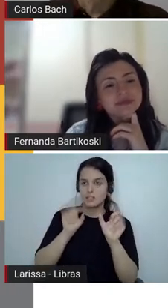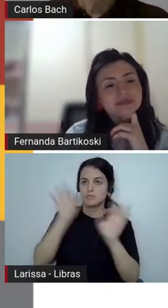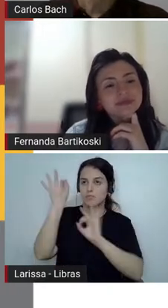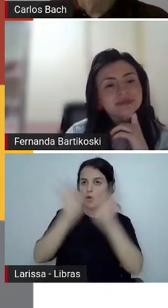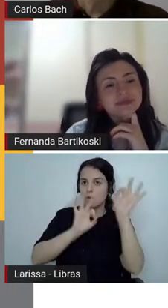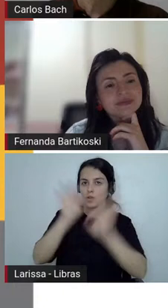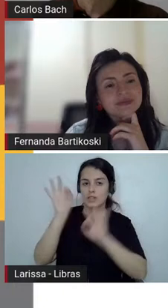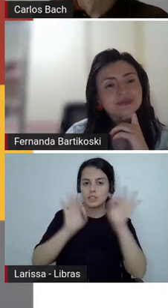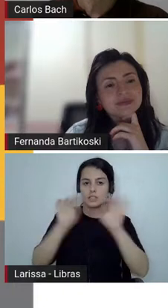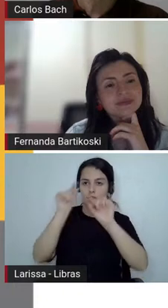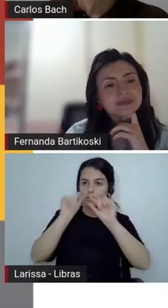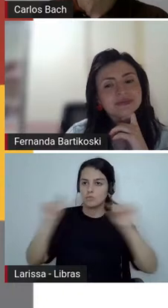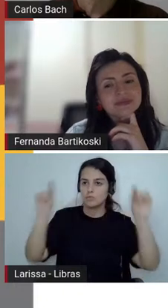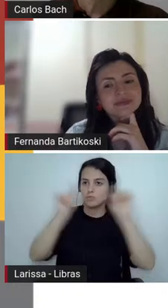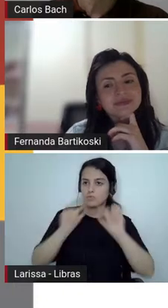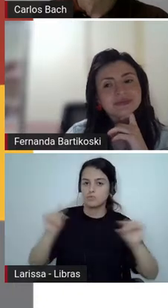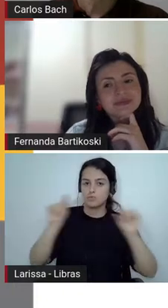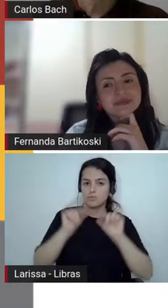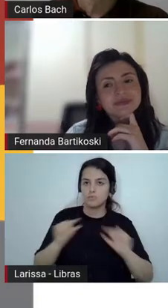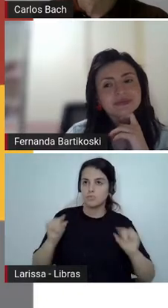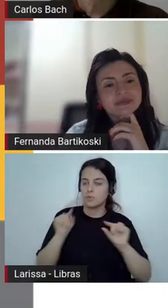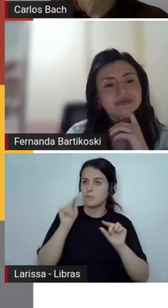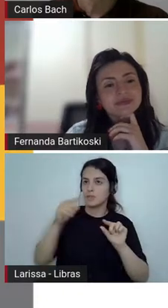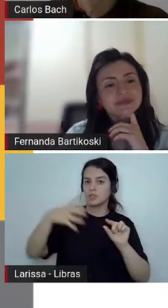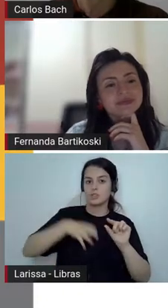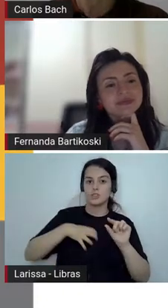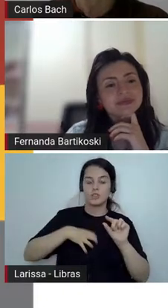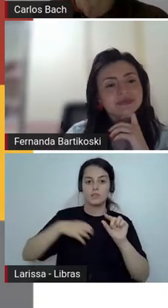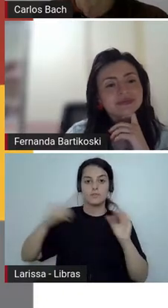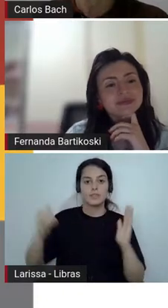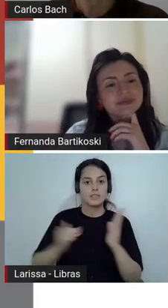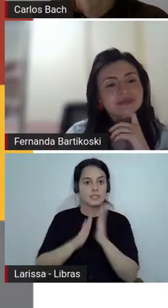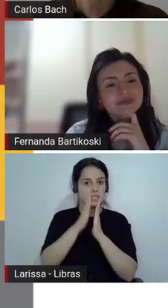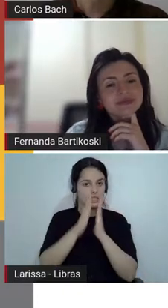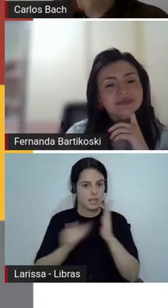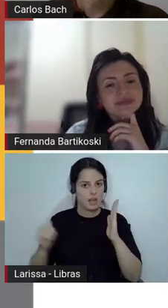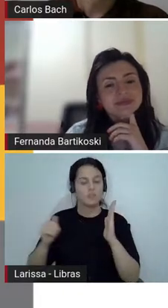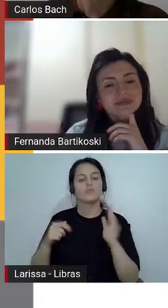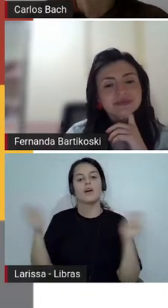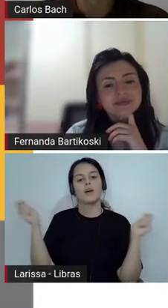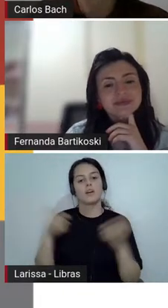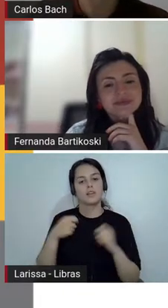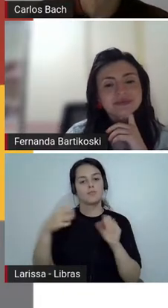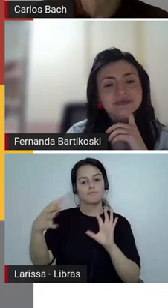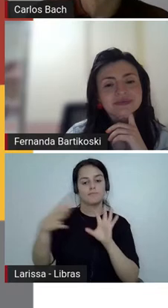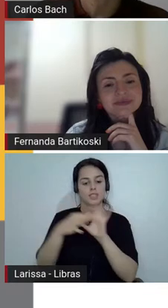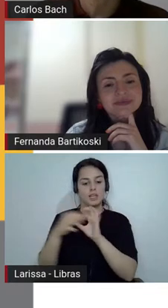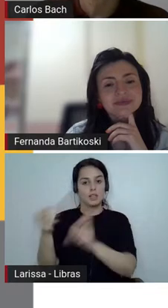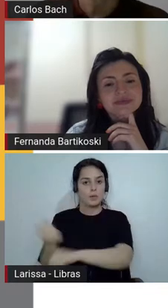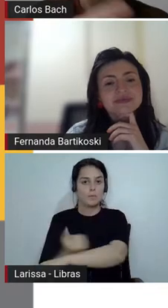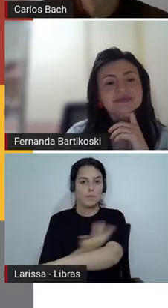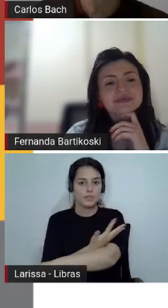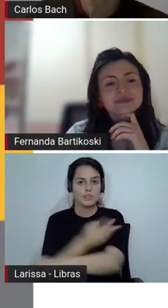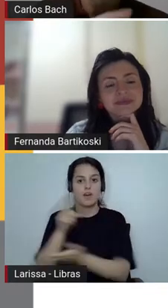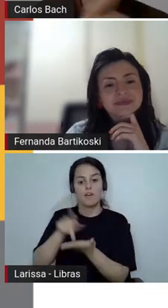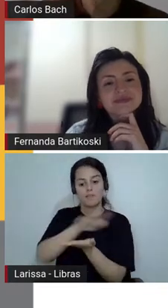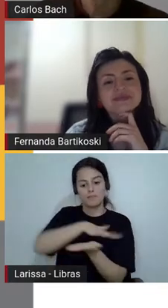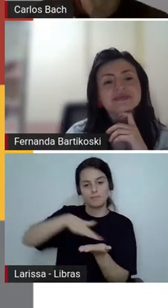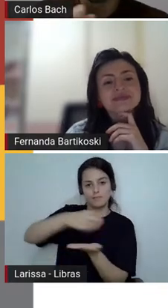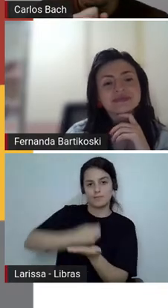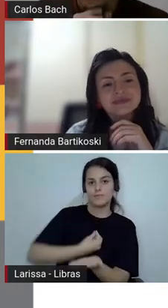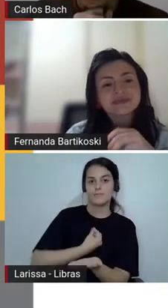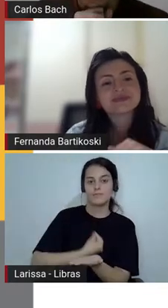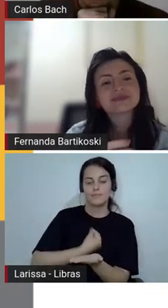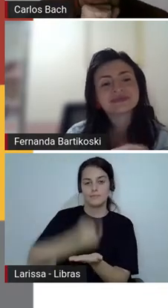possibilita o condensamento de emoções e sentimentos em diálogo com o mundo do leitor, que é disso que vocês estão falando aqui, nós estamos